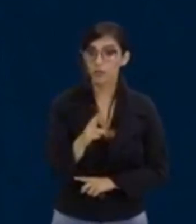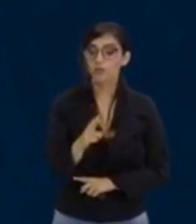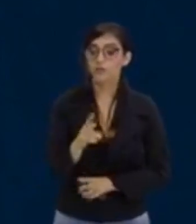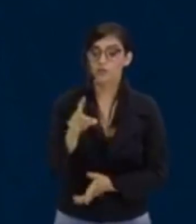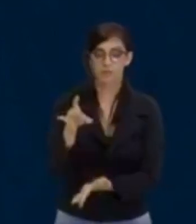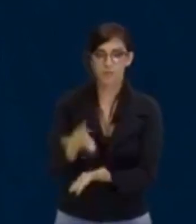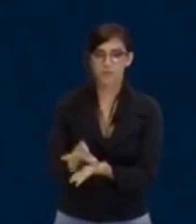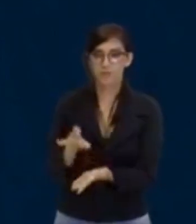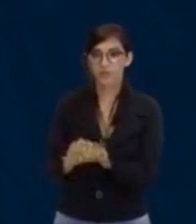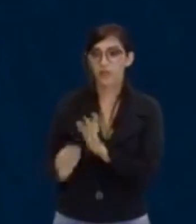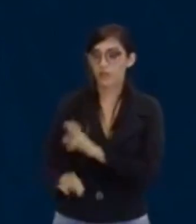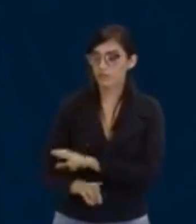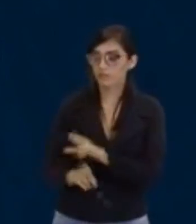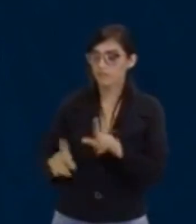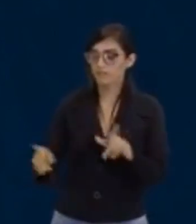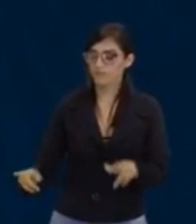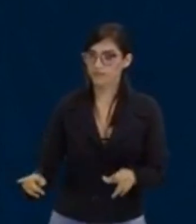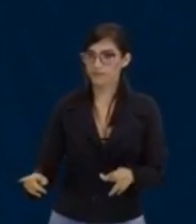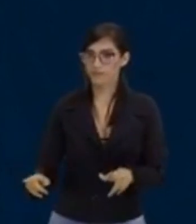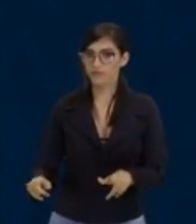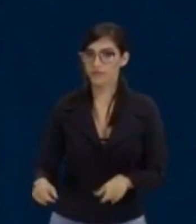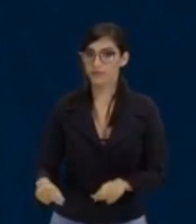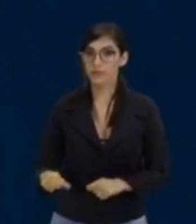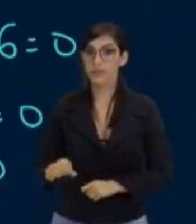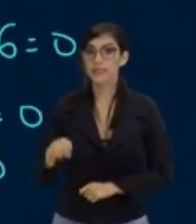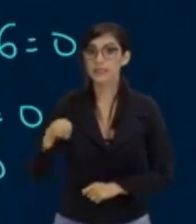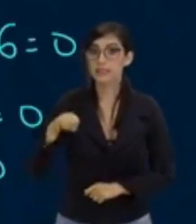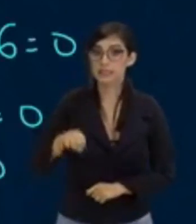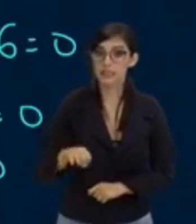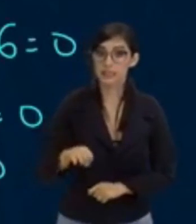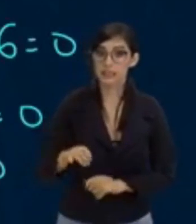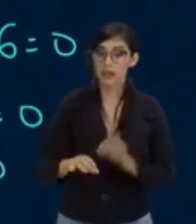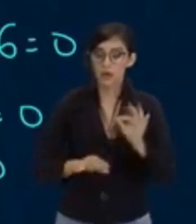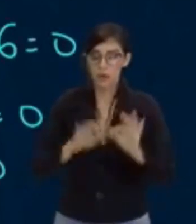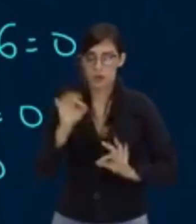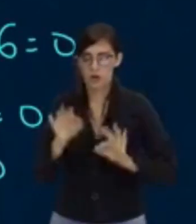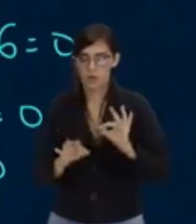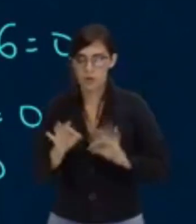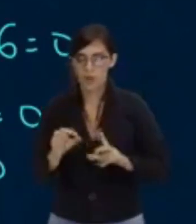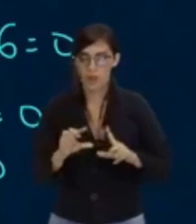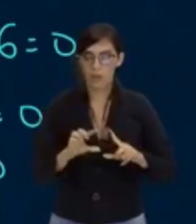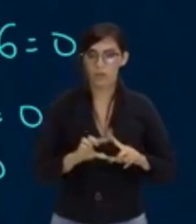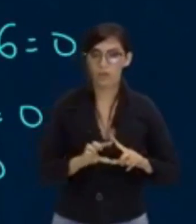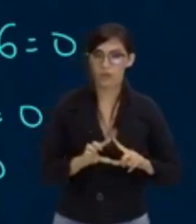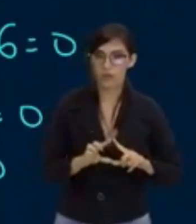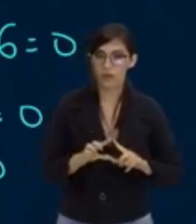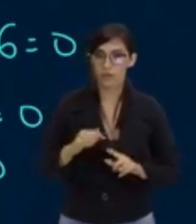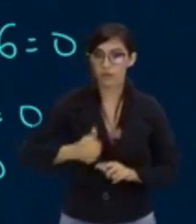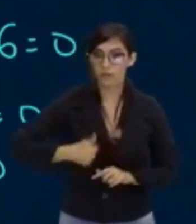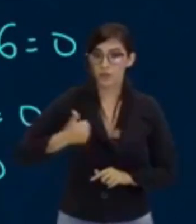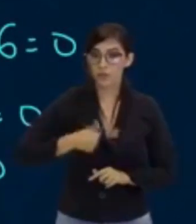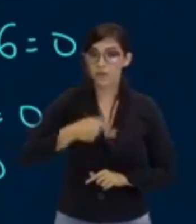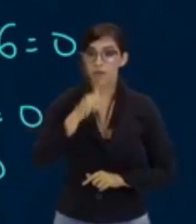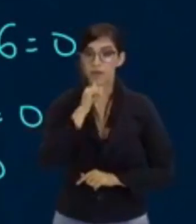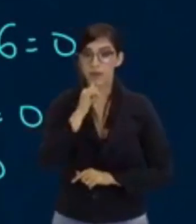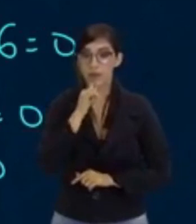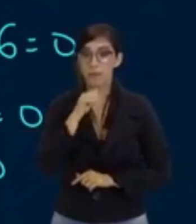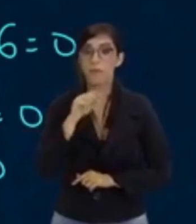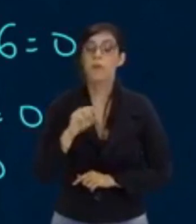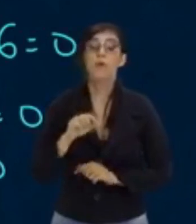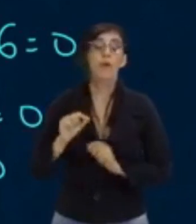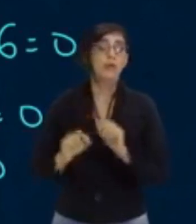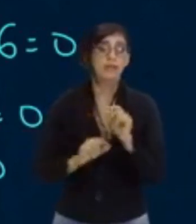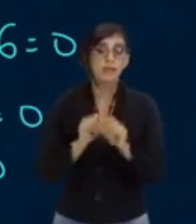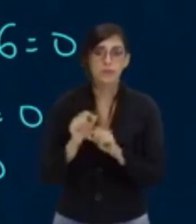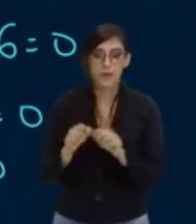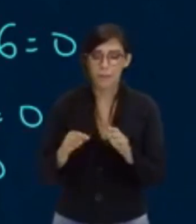distintas, diferentes. Se eu fosse calcular o delta do nosso primeiro exemplo aqui, esse delta seria positivo. É por isso